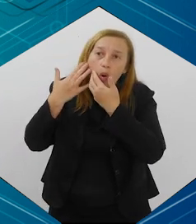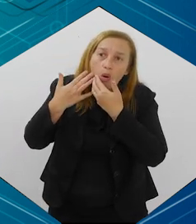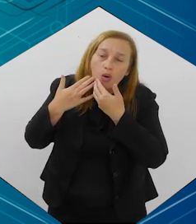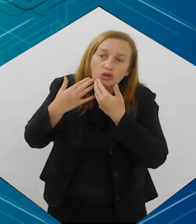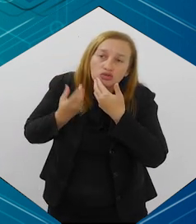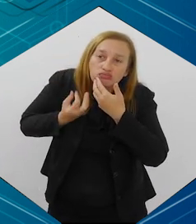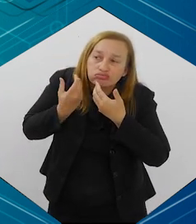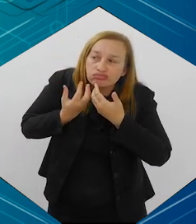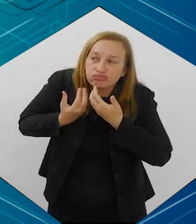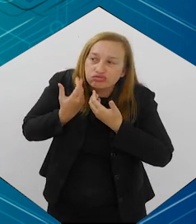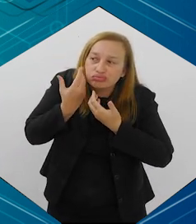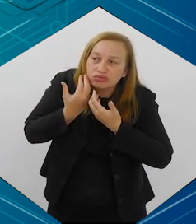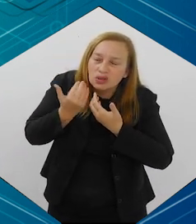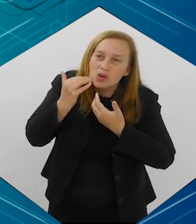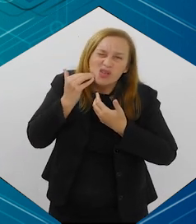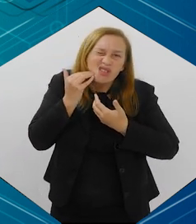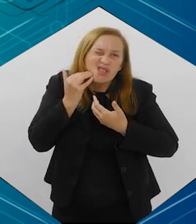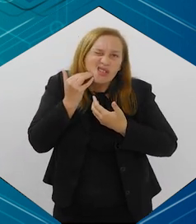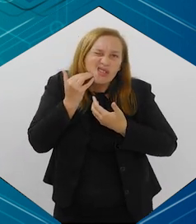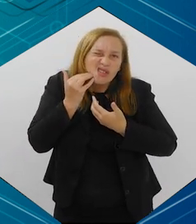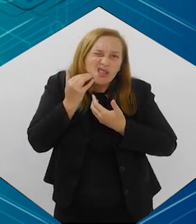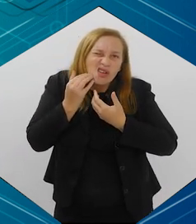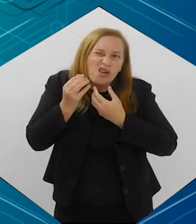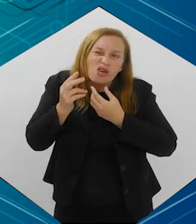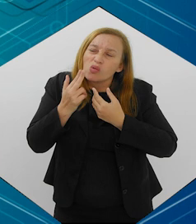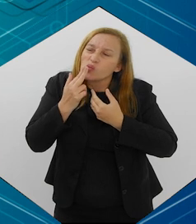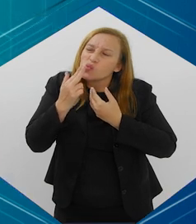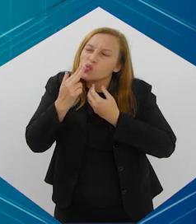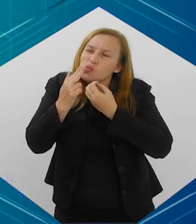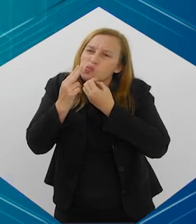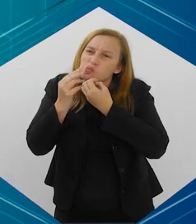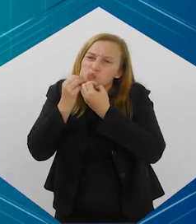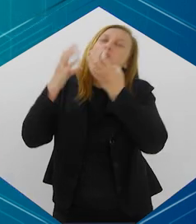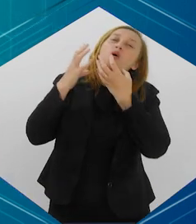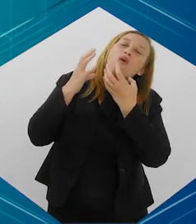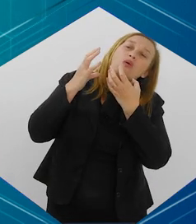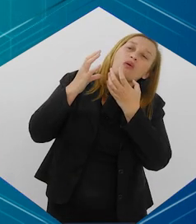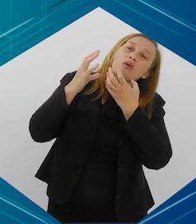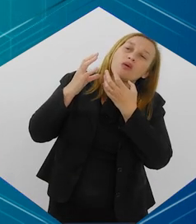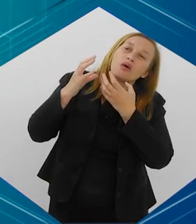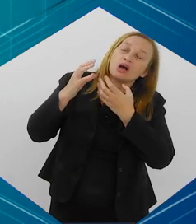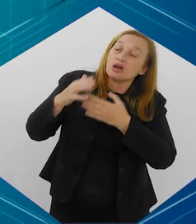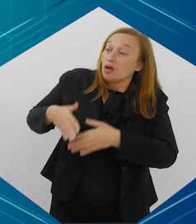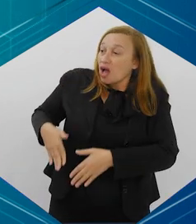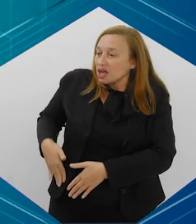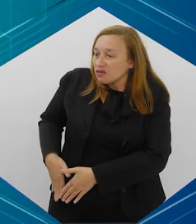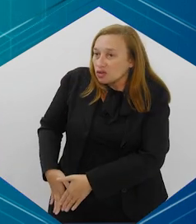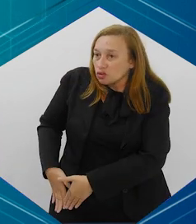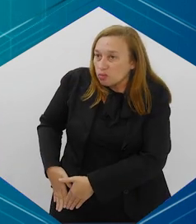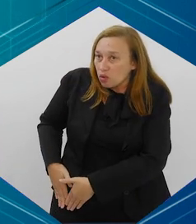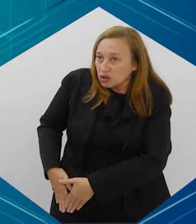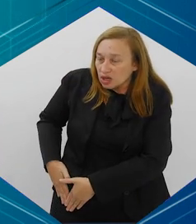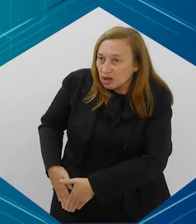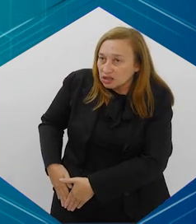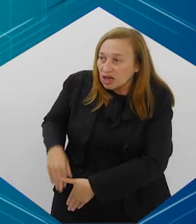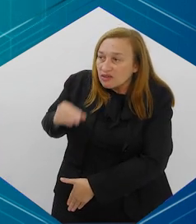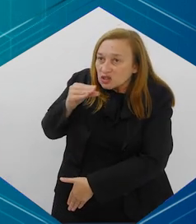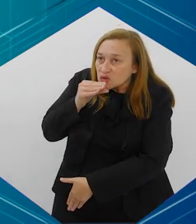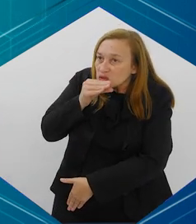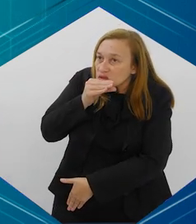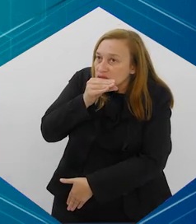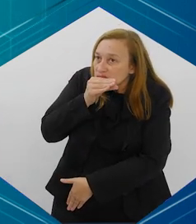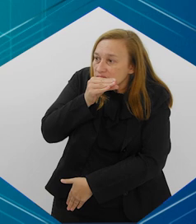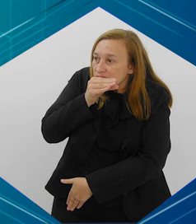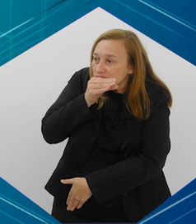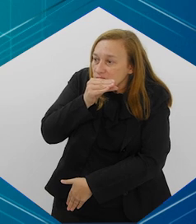deformado porque foram fumar e aquilo explodiu na cara delas, né? Aquilo fica no bolso da calça, ela vai esquentando dentro do bolso da calça, causando